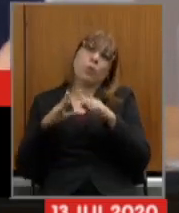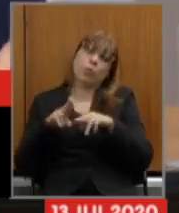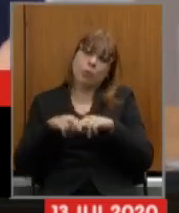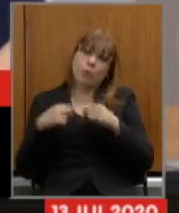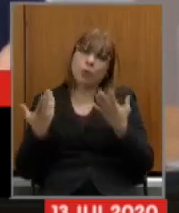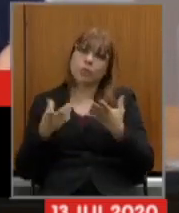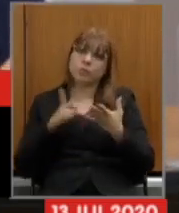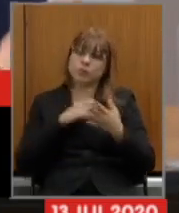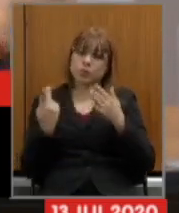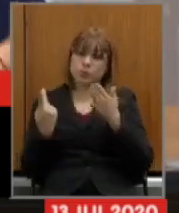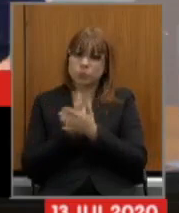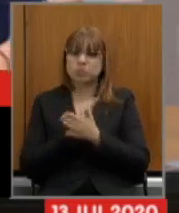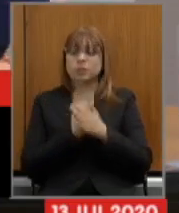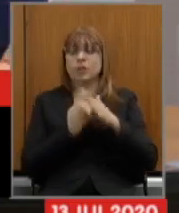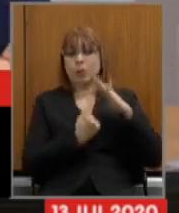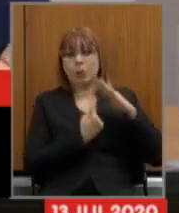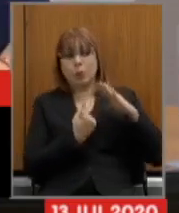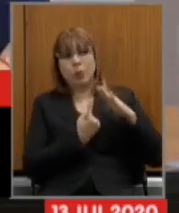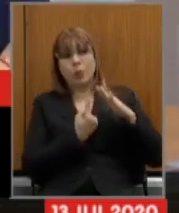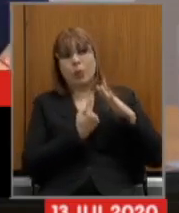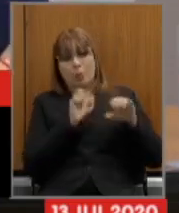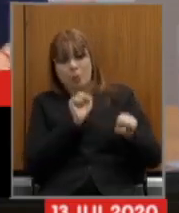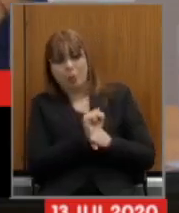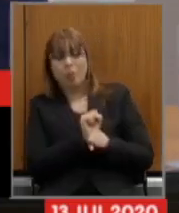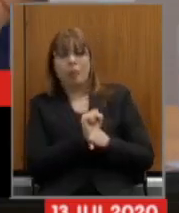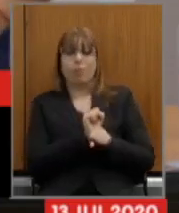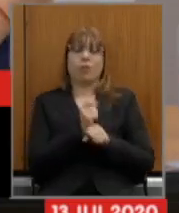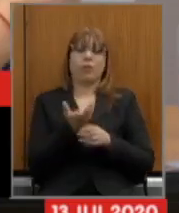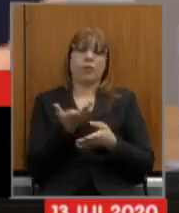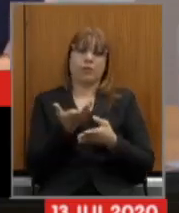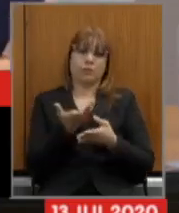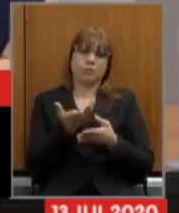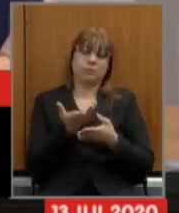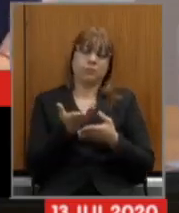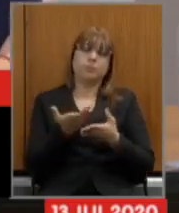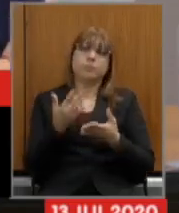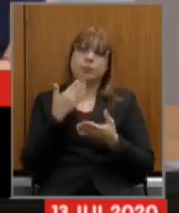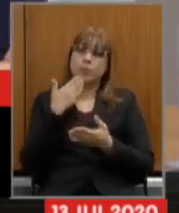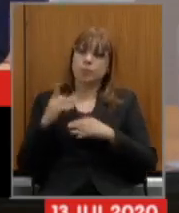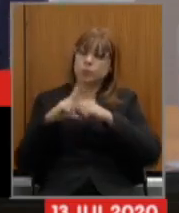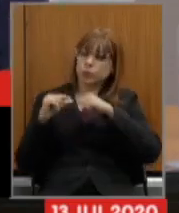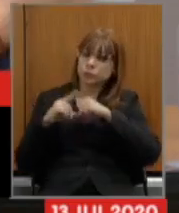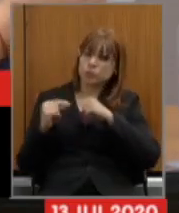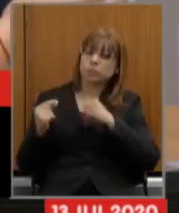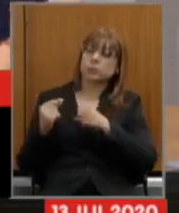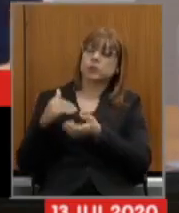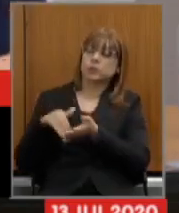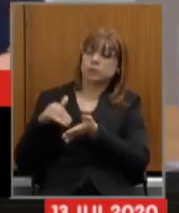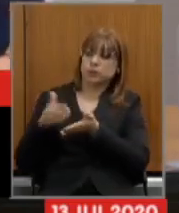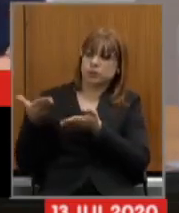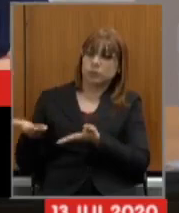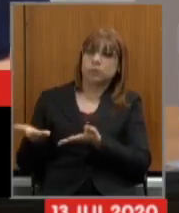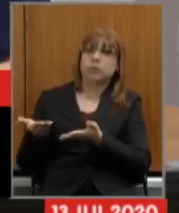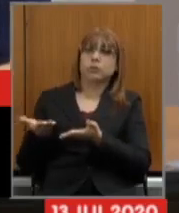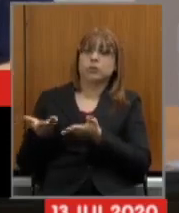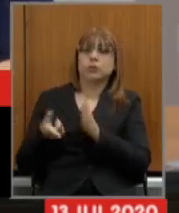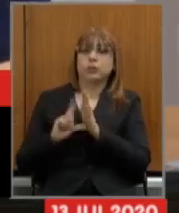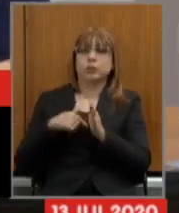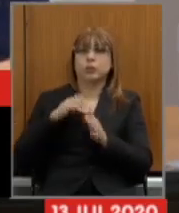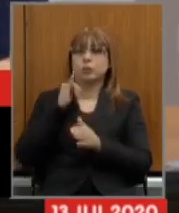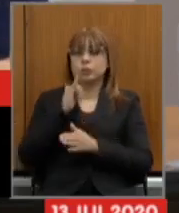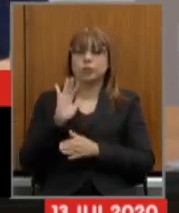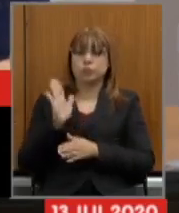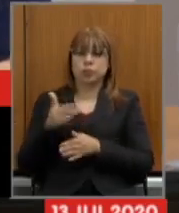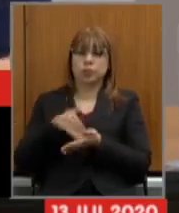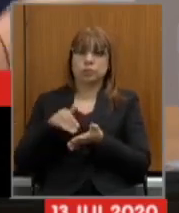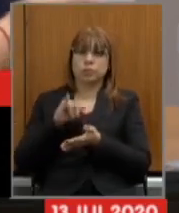categorias estão fazendo então eu só queria fazer esse reforço a CEPLAG o secretário de planejamento e gestão e já fiz aqui com